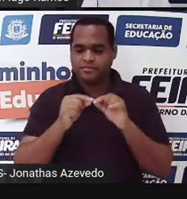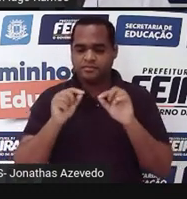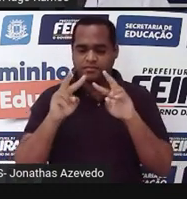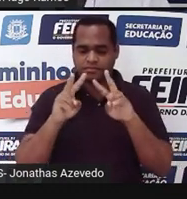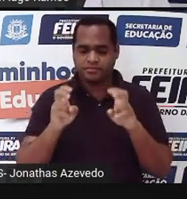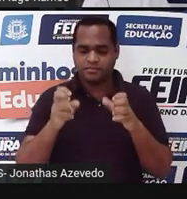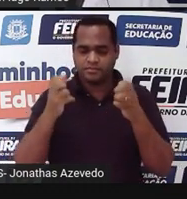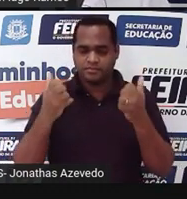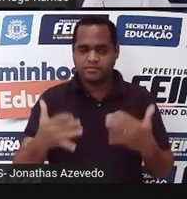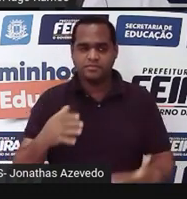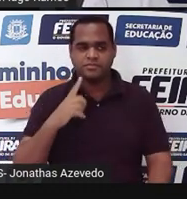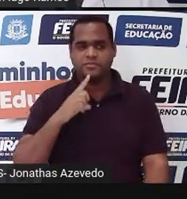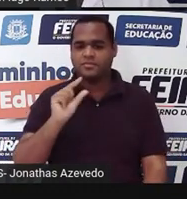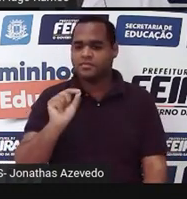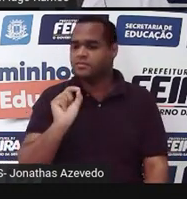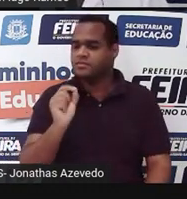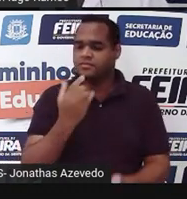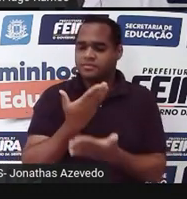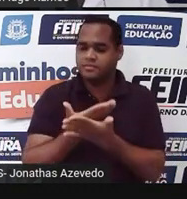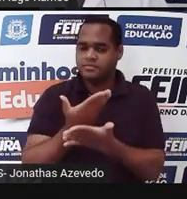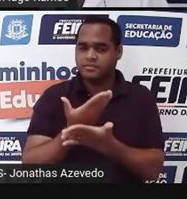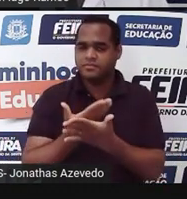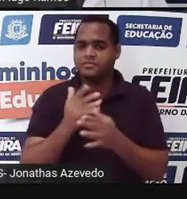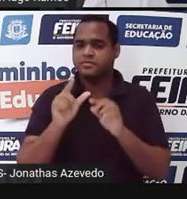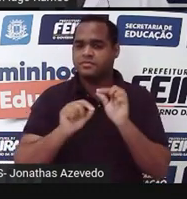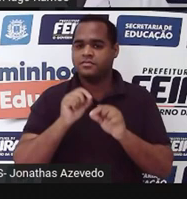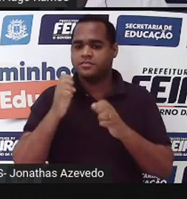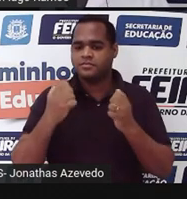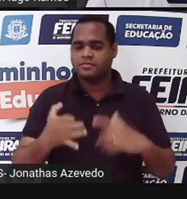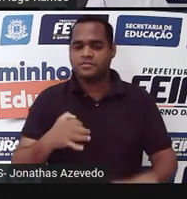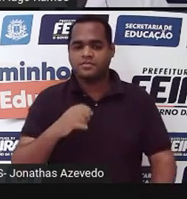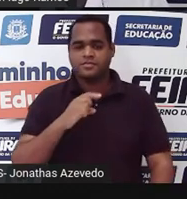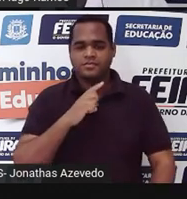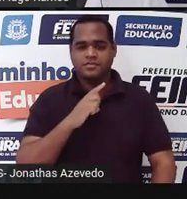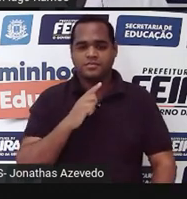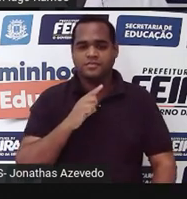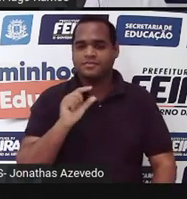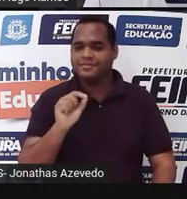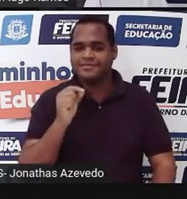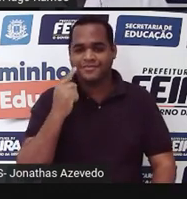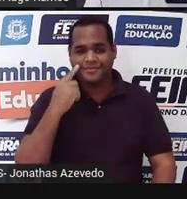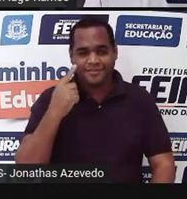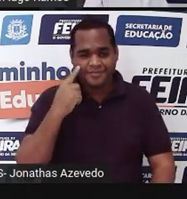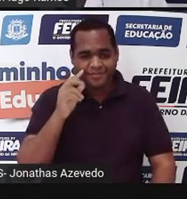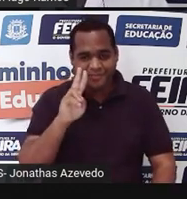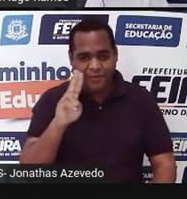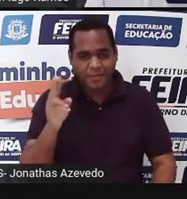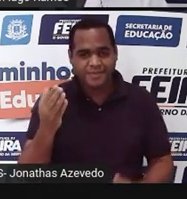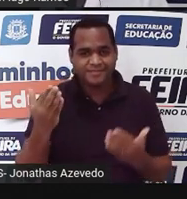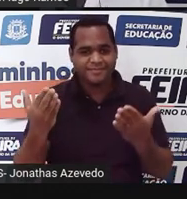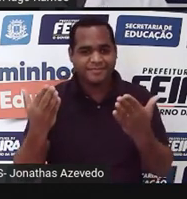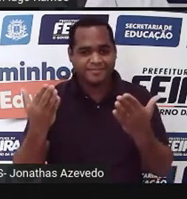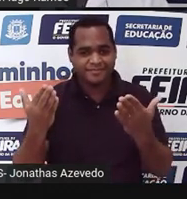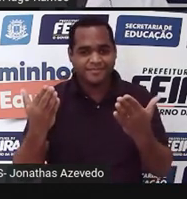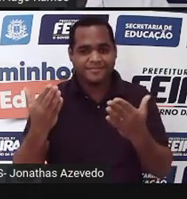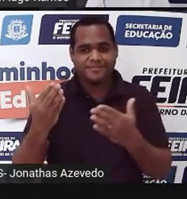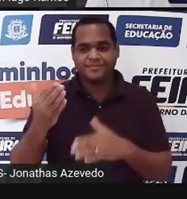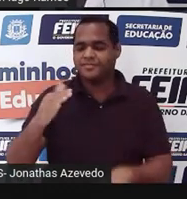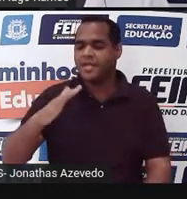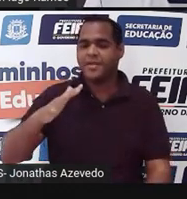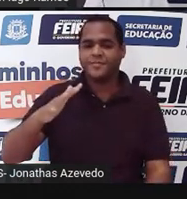que a gente já estudou, tá bom? E a imagem é essa aí, tá na tela, tá bom? Na tela tem uma mão,